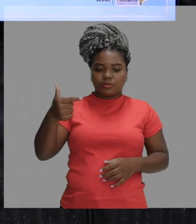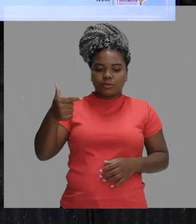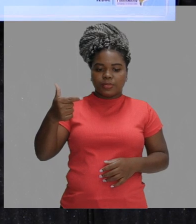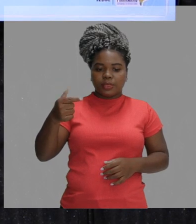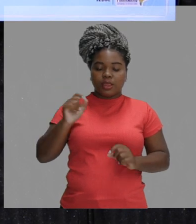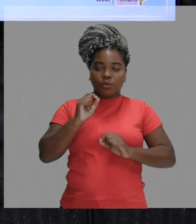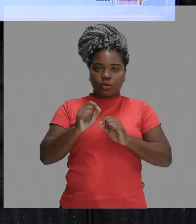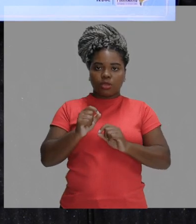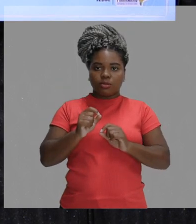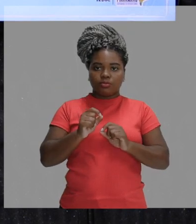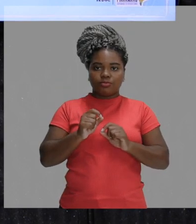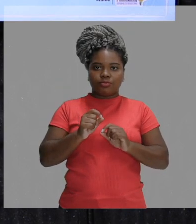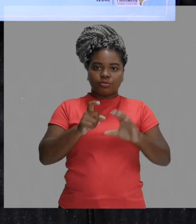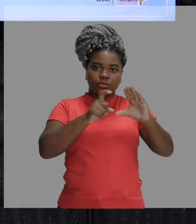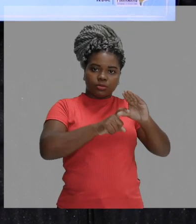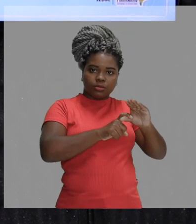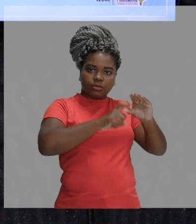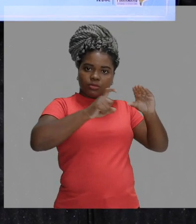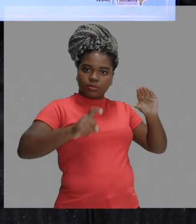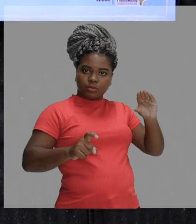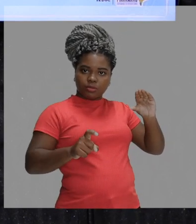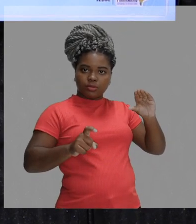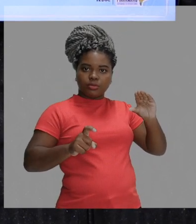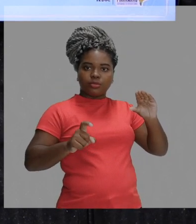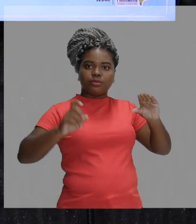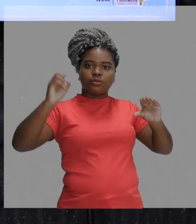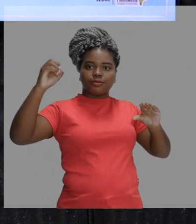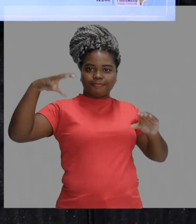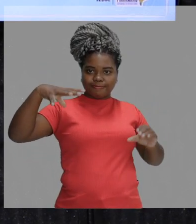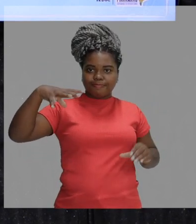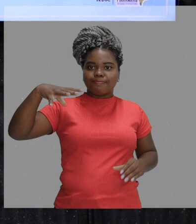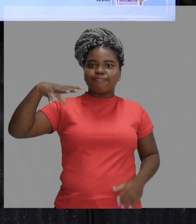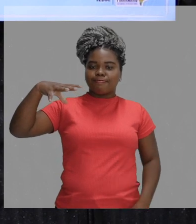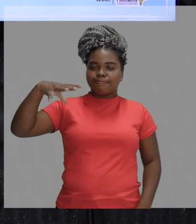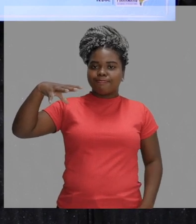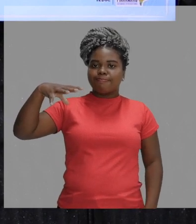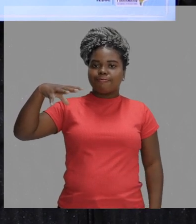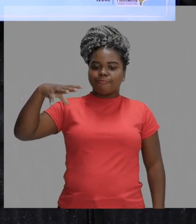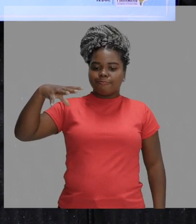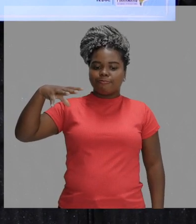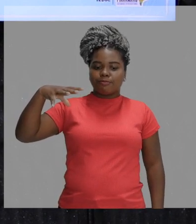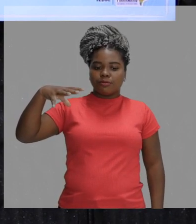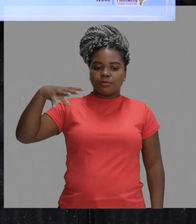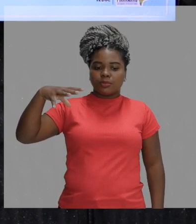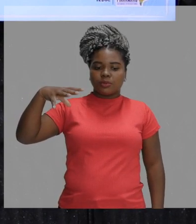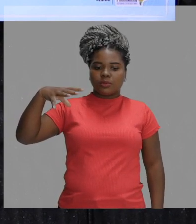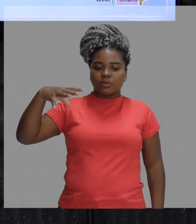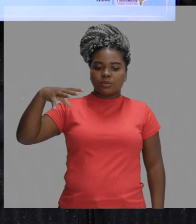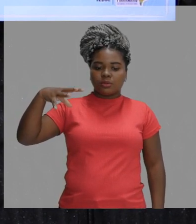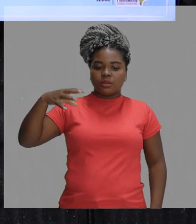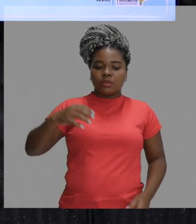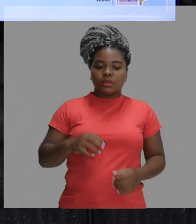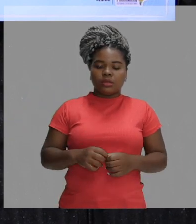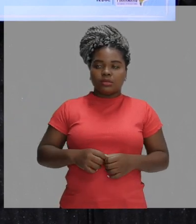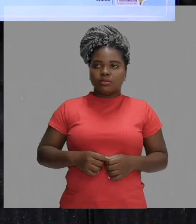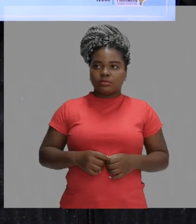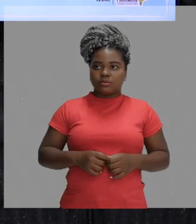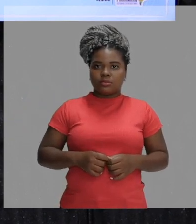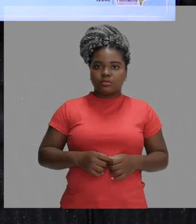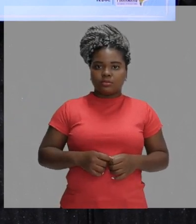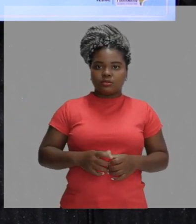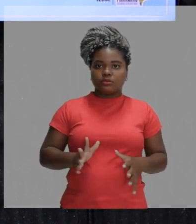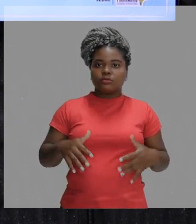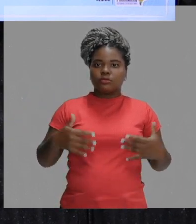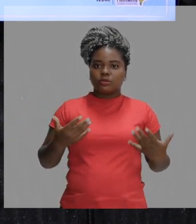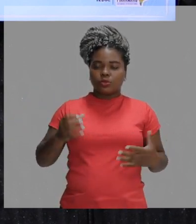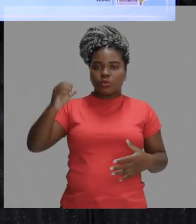independência da luz. Ou seja, um feixe de luz, ele se propaga independente do outro. Mesmo que